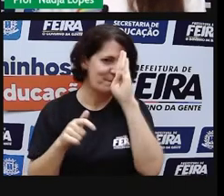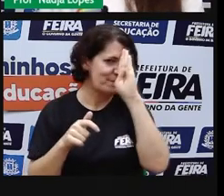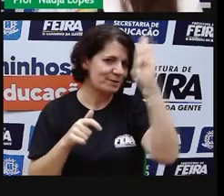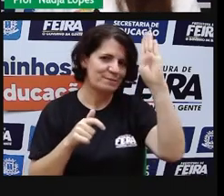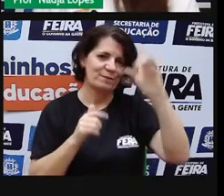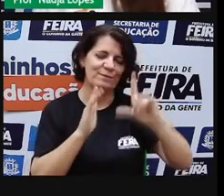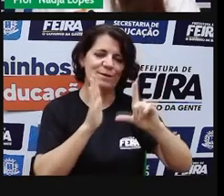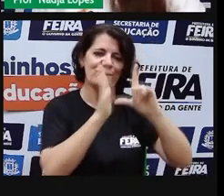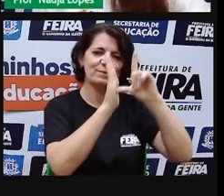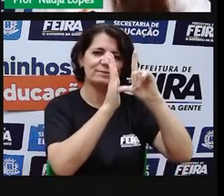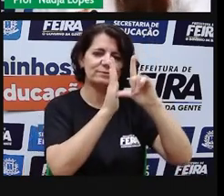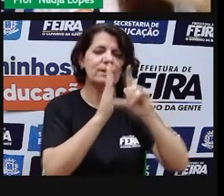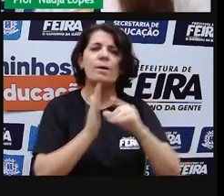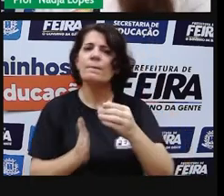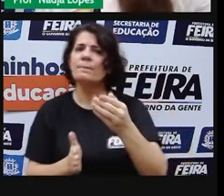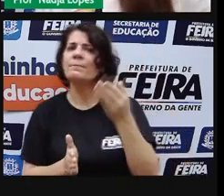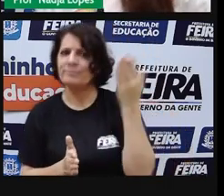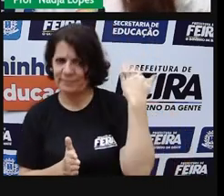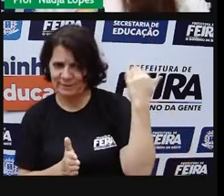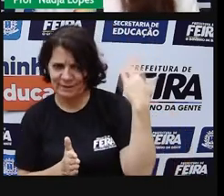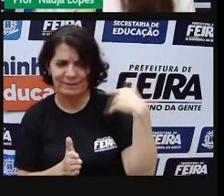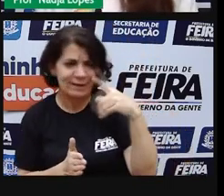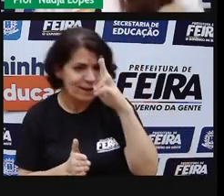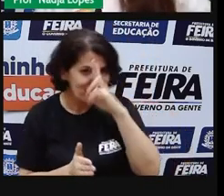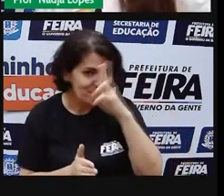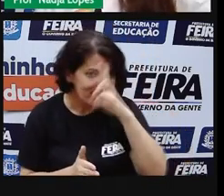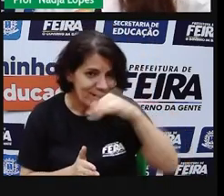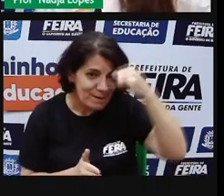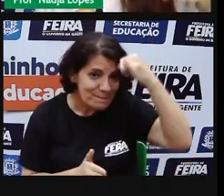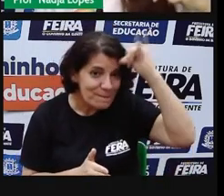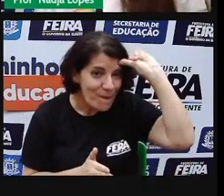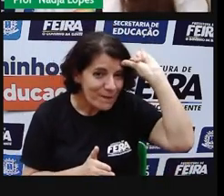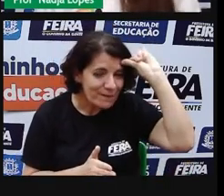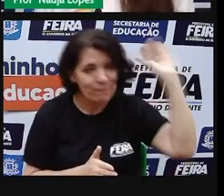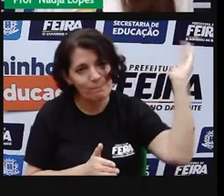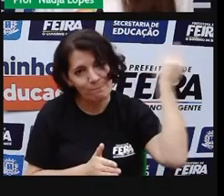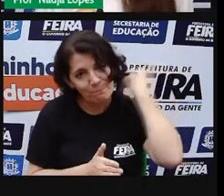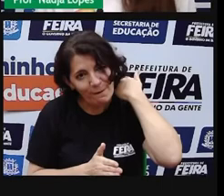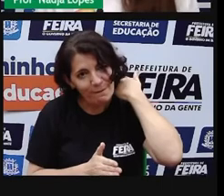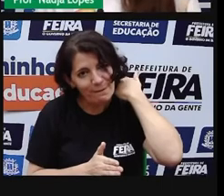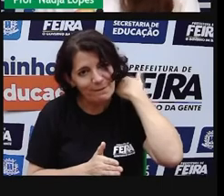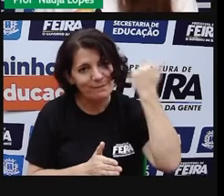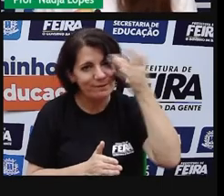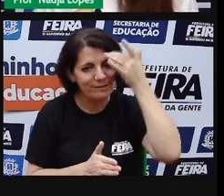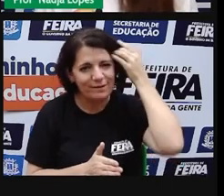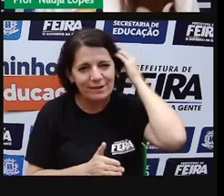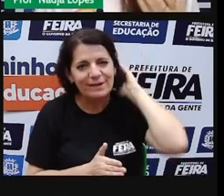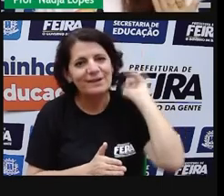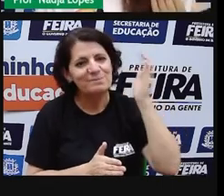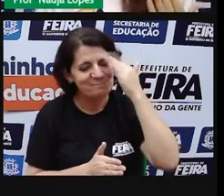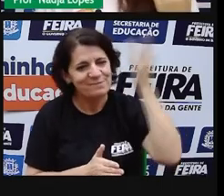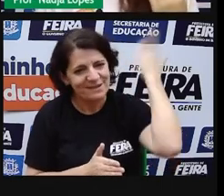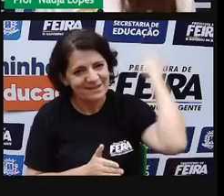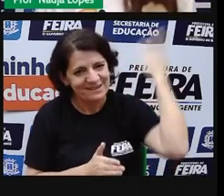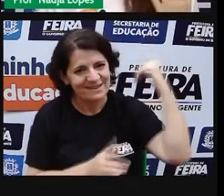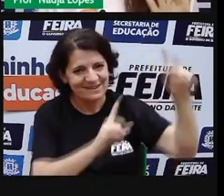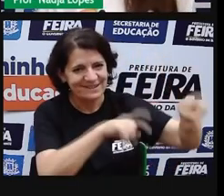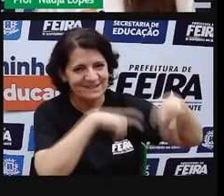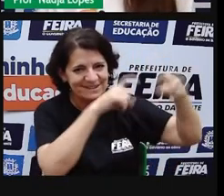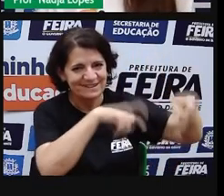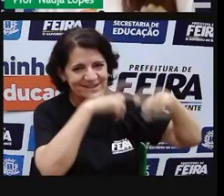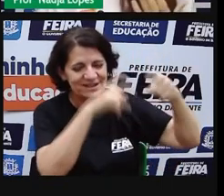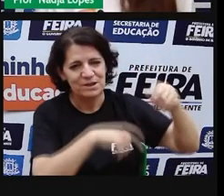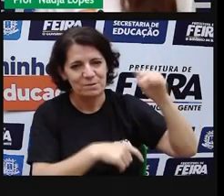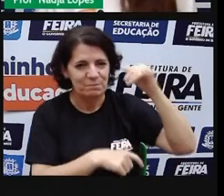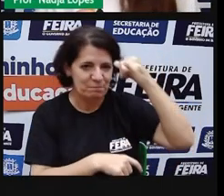existia até o campo do gado, né, no início de tudo, há muito tempo atrás, a gente tinha o campo do gado. Hoje, a gente vê que não é uma